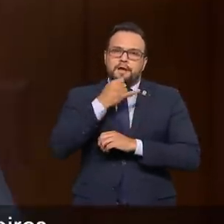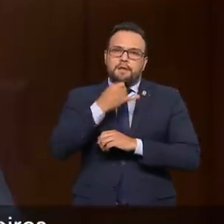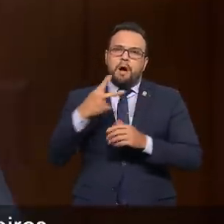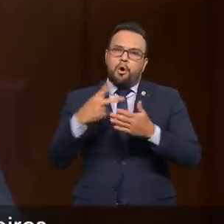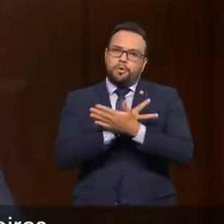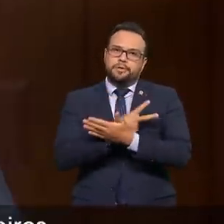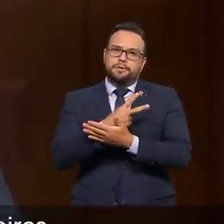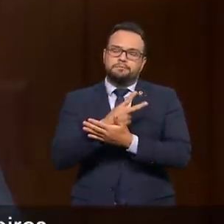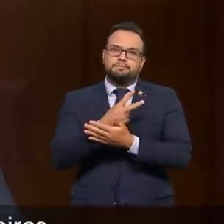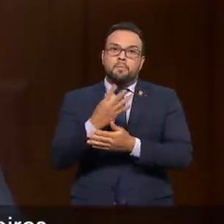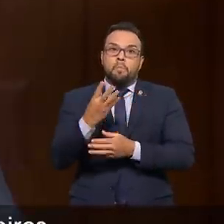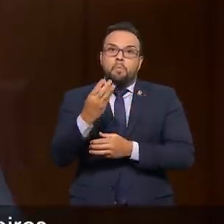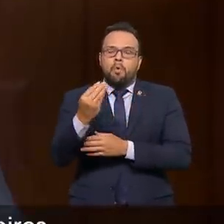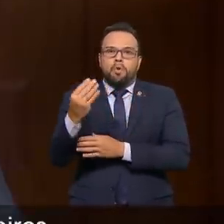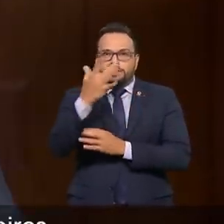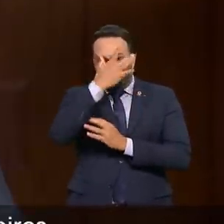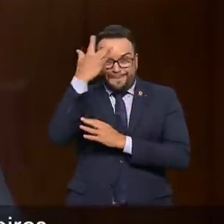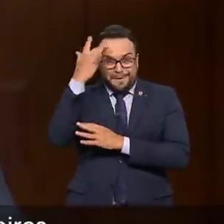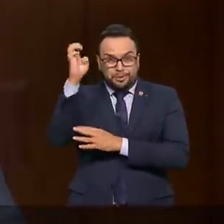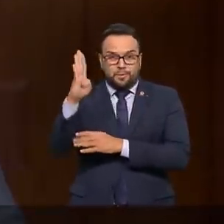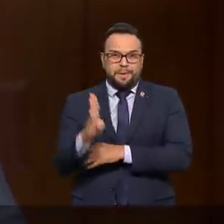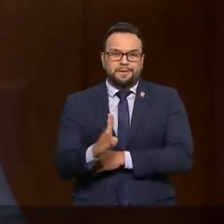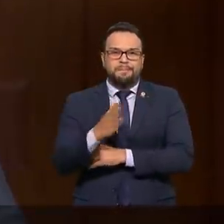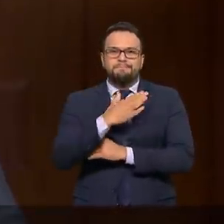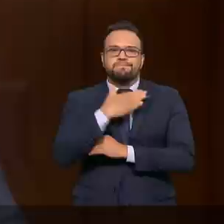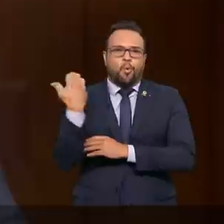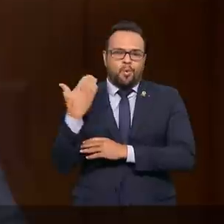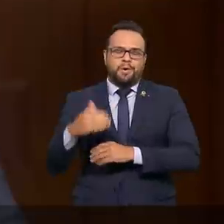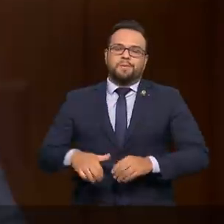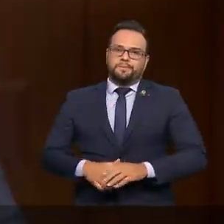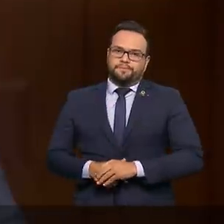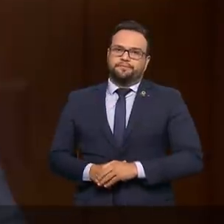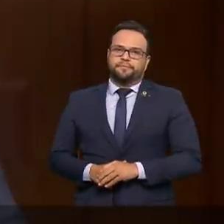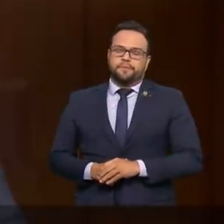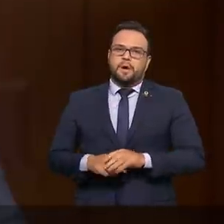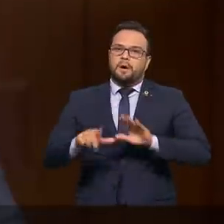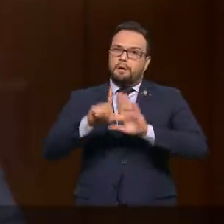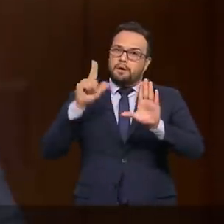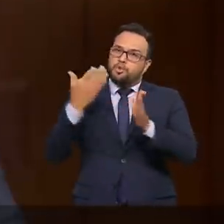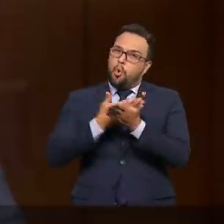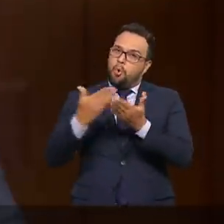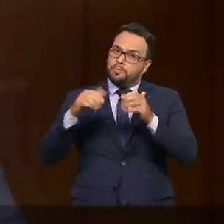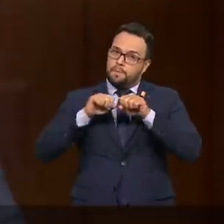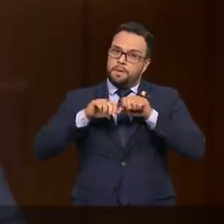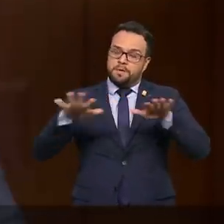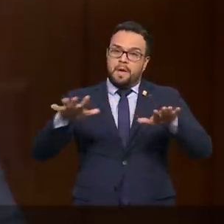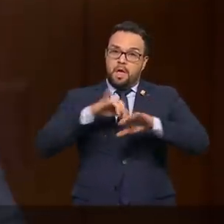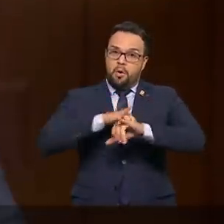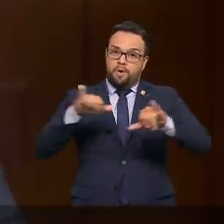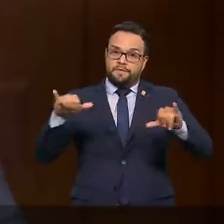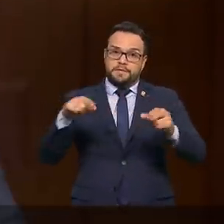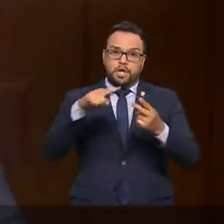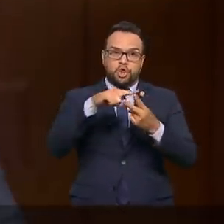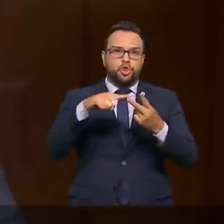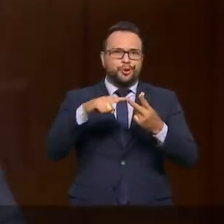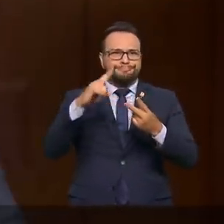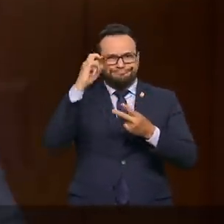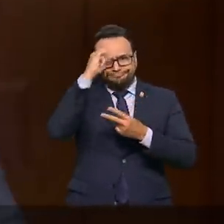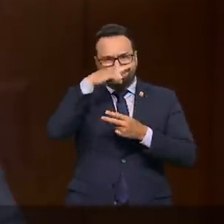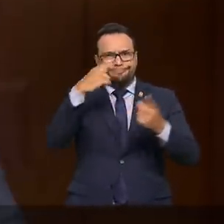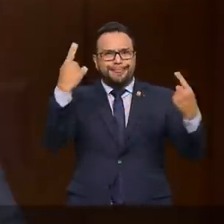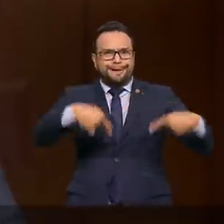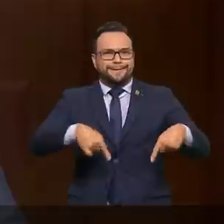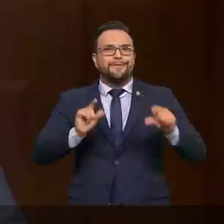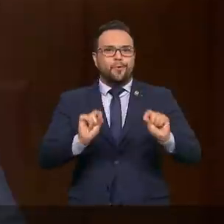tem tirado a vida de muitos brasileiros. Desde o começo eu disse que tínhamos dois grandes desafios, o